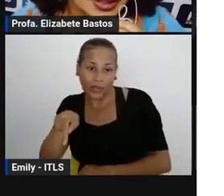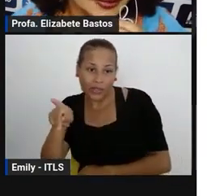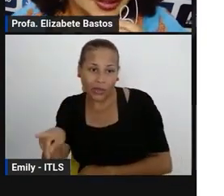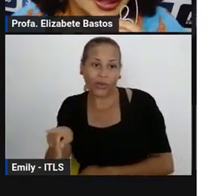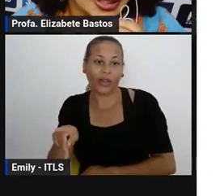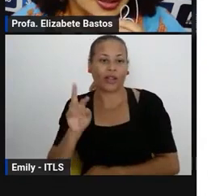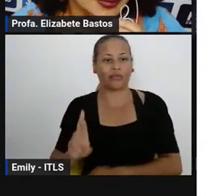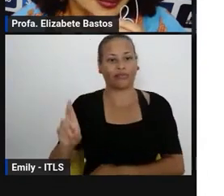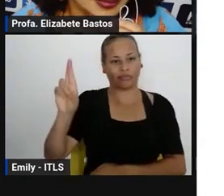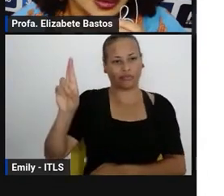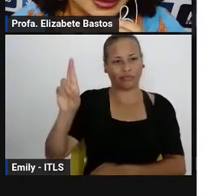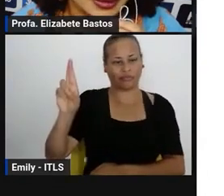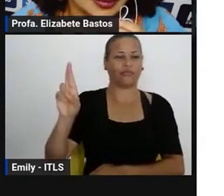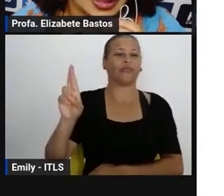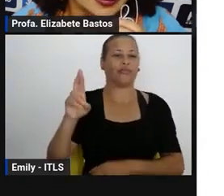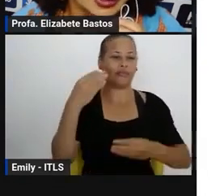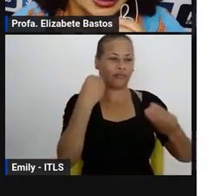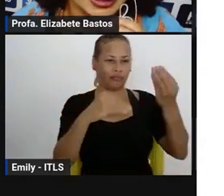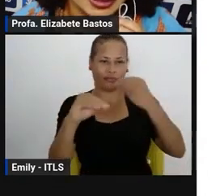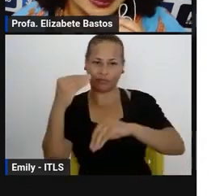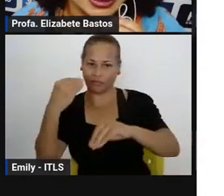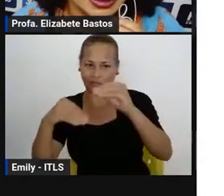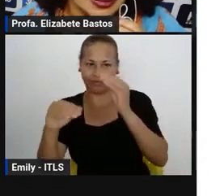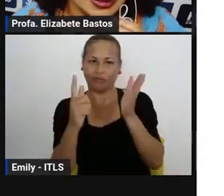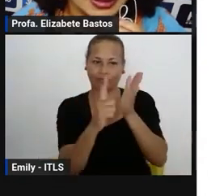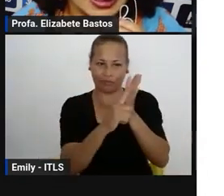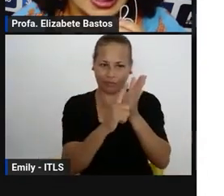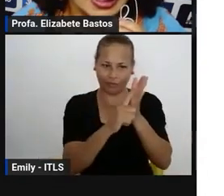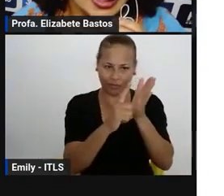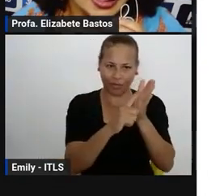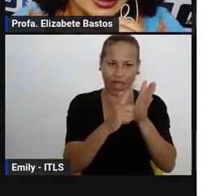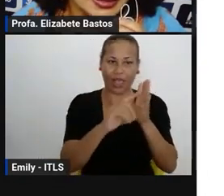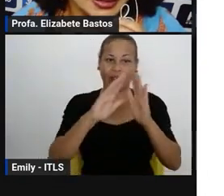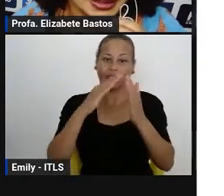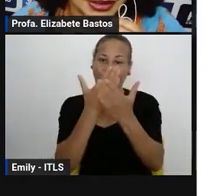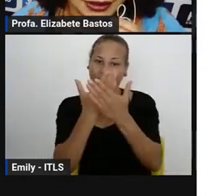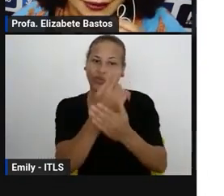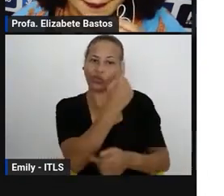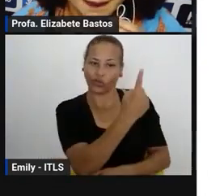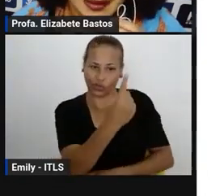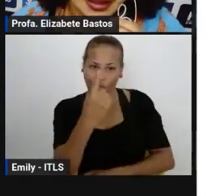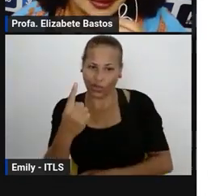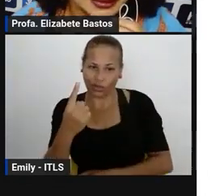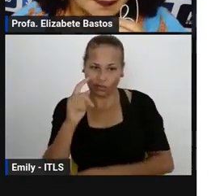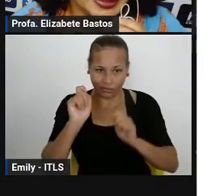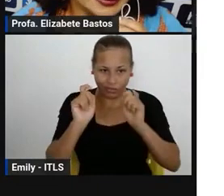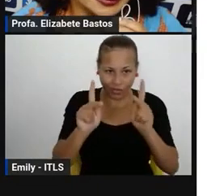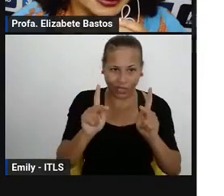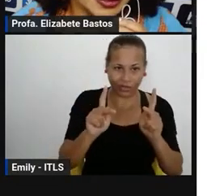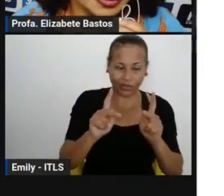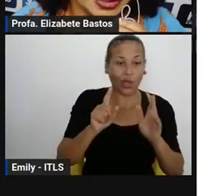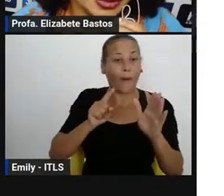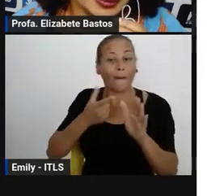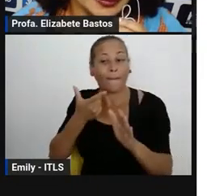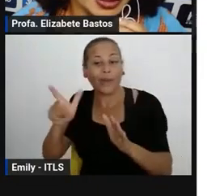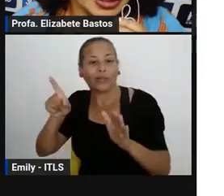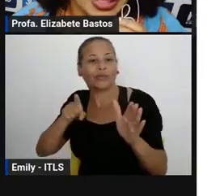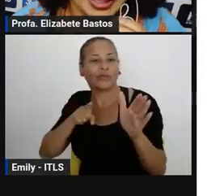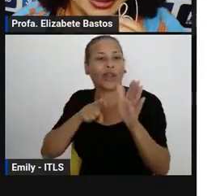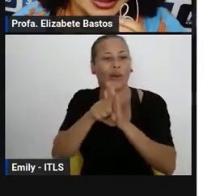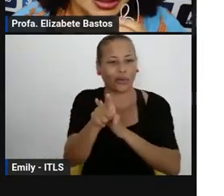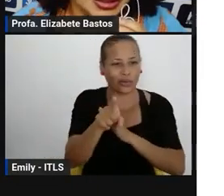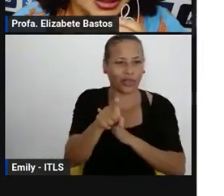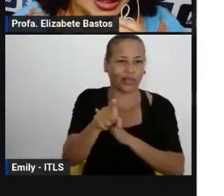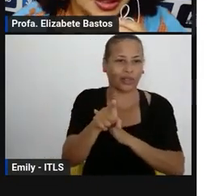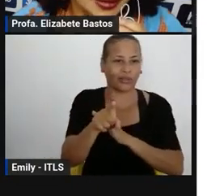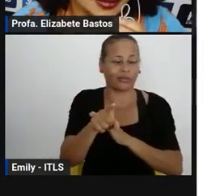enviará alguma orientação para as escolas nesse sentido. Outra pergunta foi sobre a quantidade